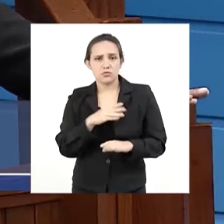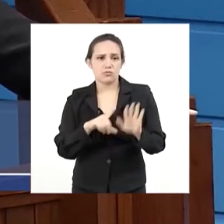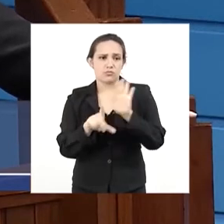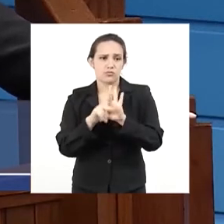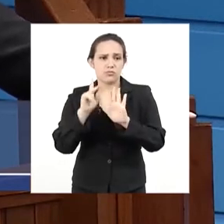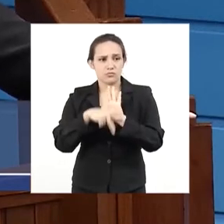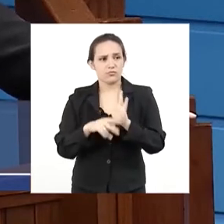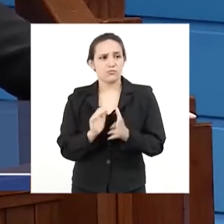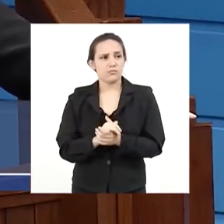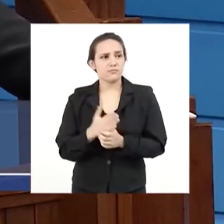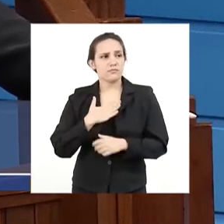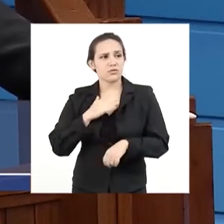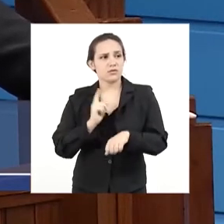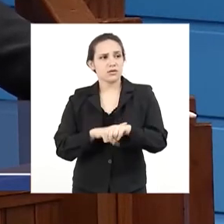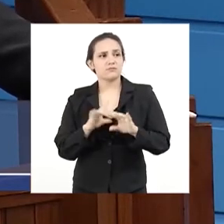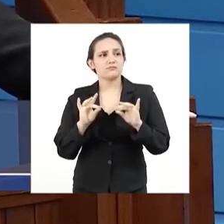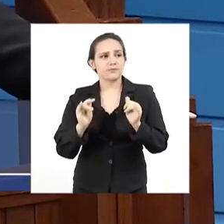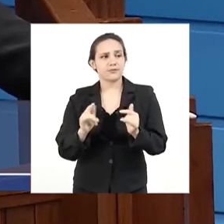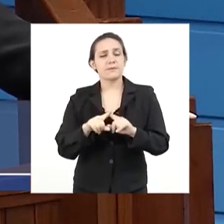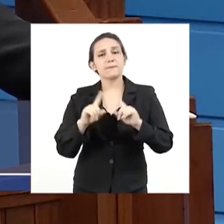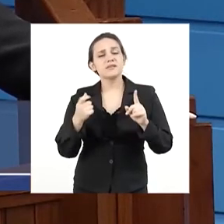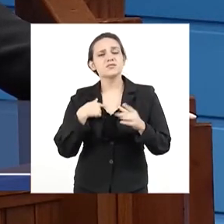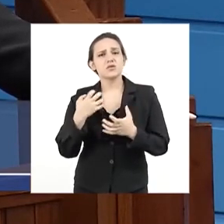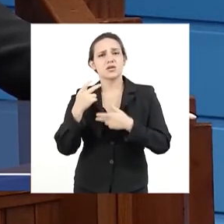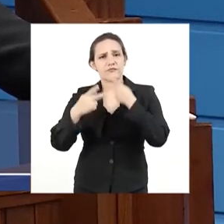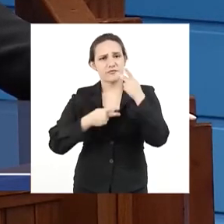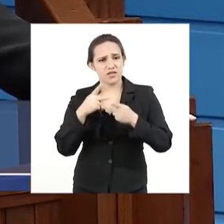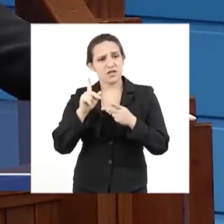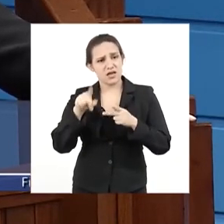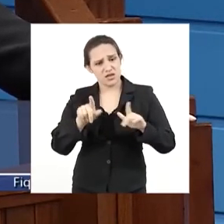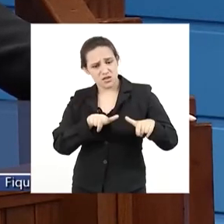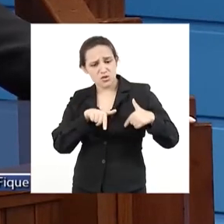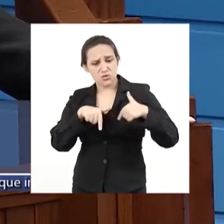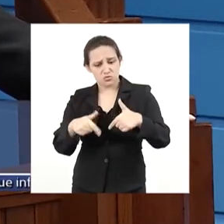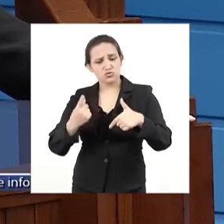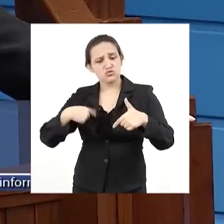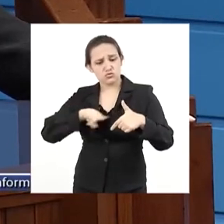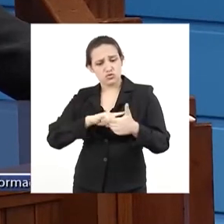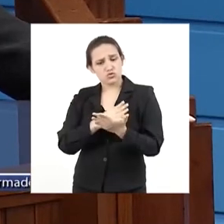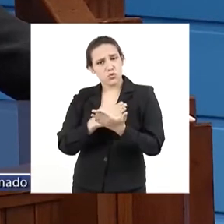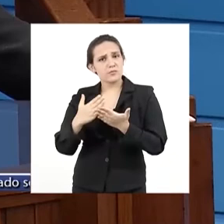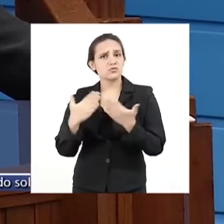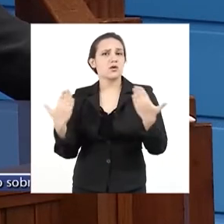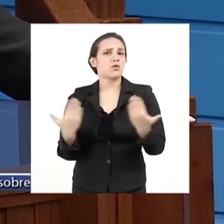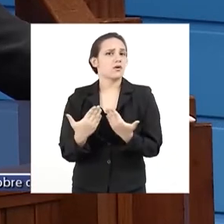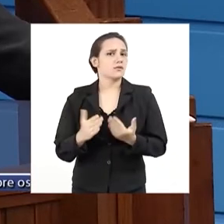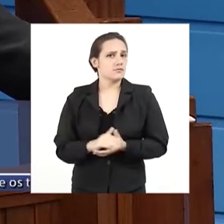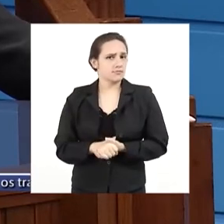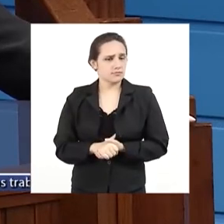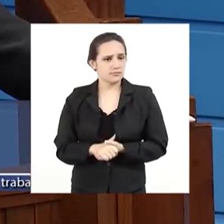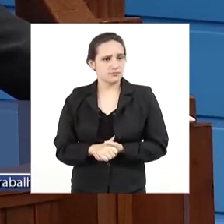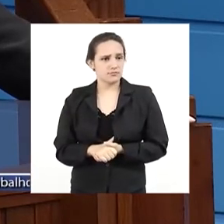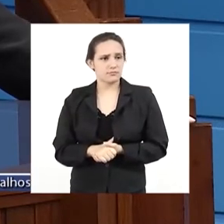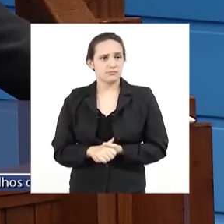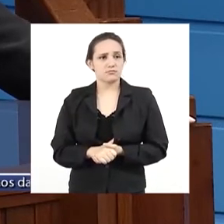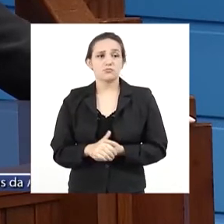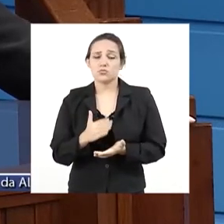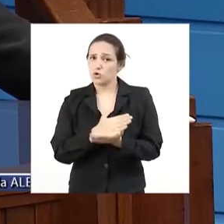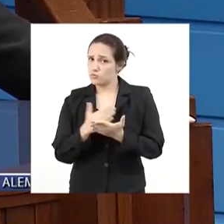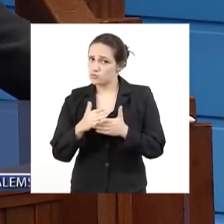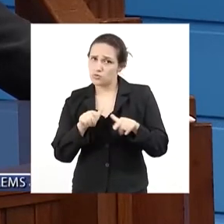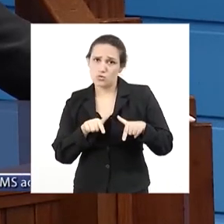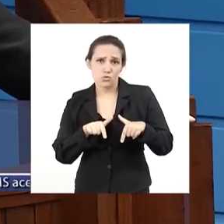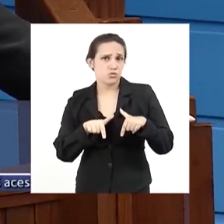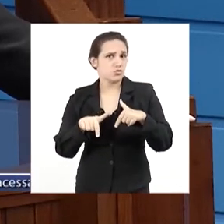presidente, o meu tempo é pouco, de dizer que essa luta está apenas começando. Apenas começando.